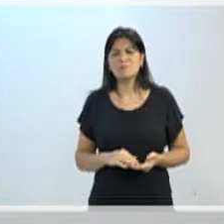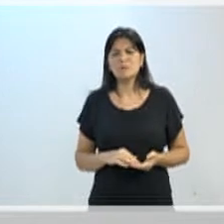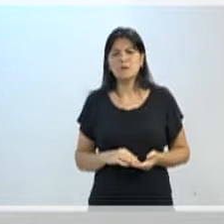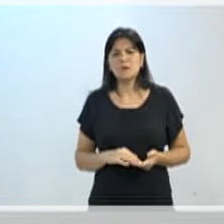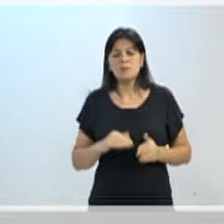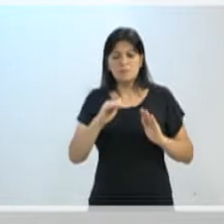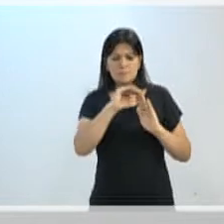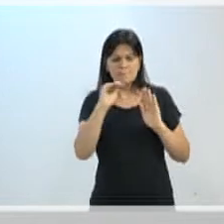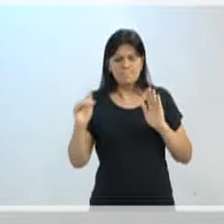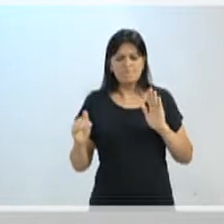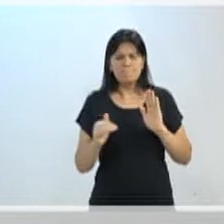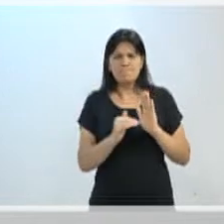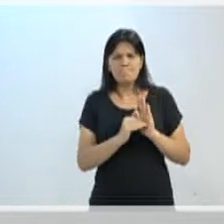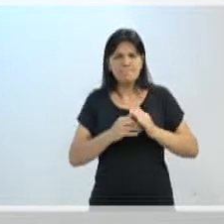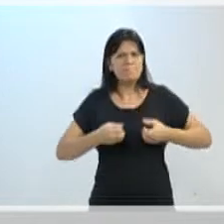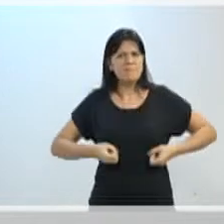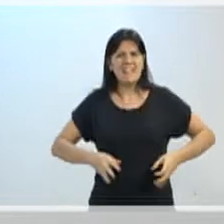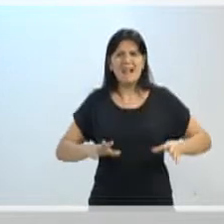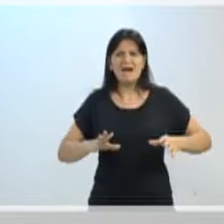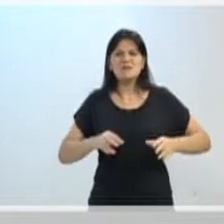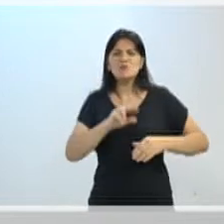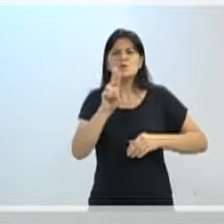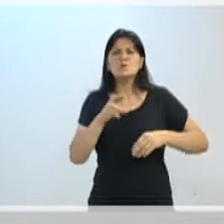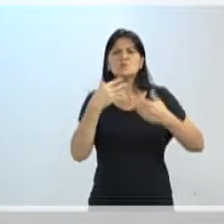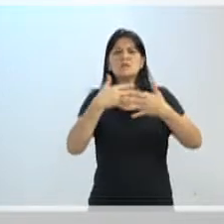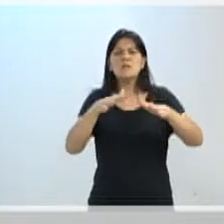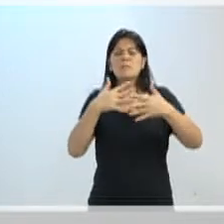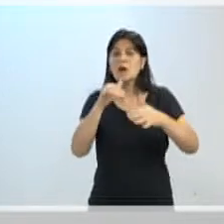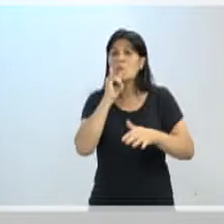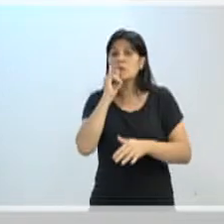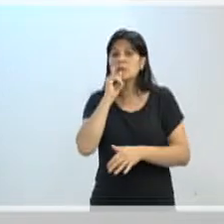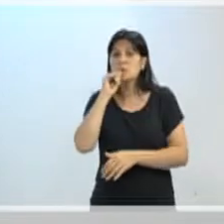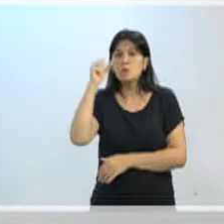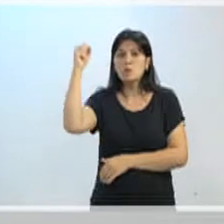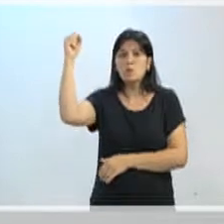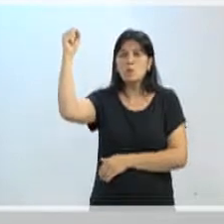custos dos terminais, ou seja, energia solar é um exemplo.